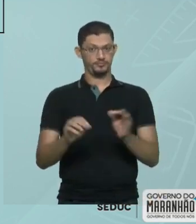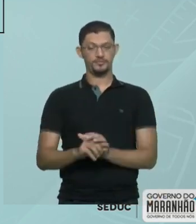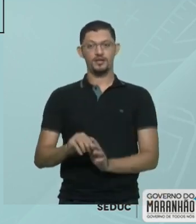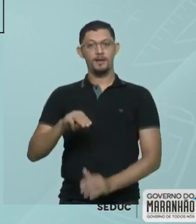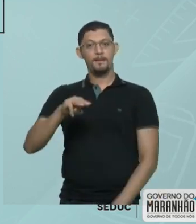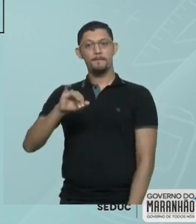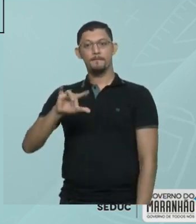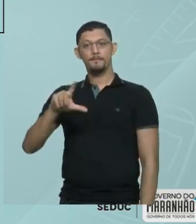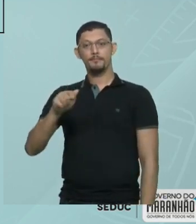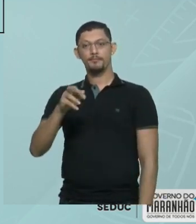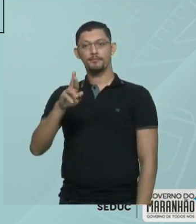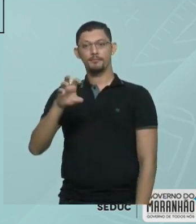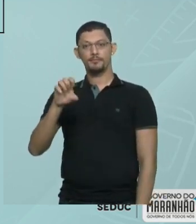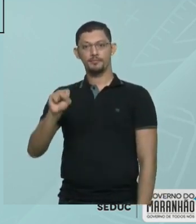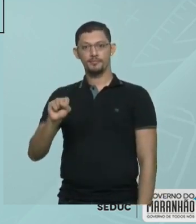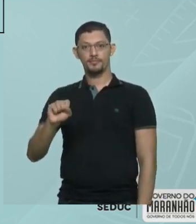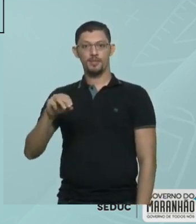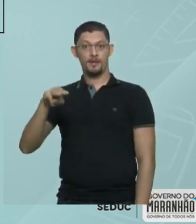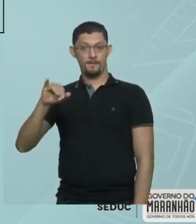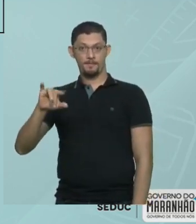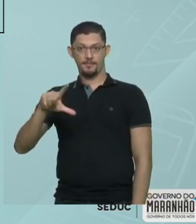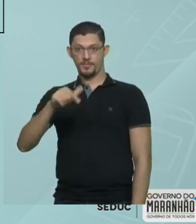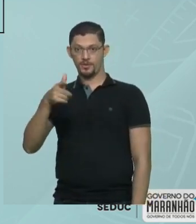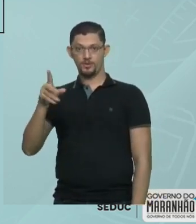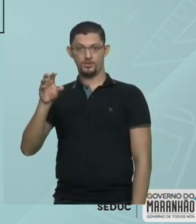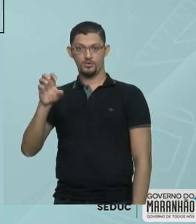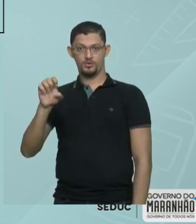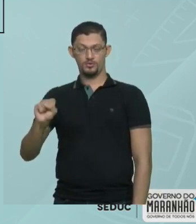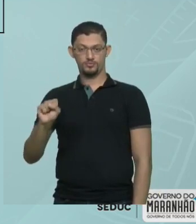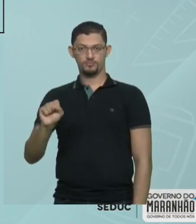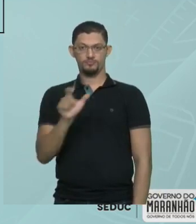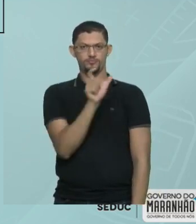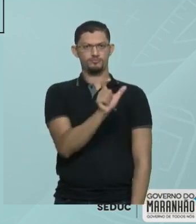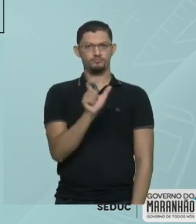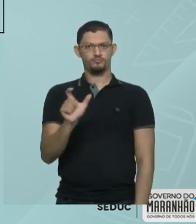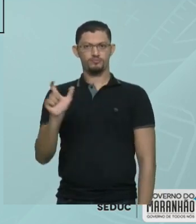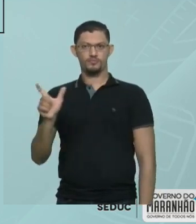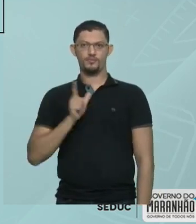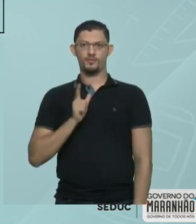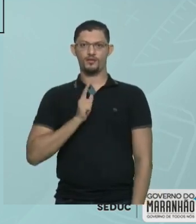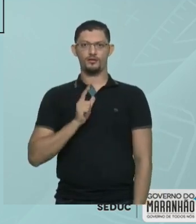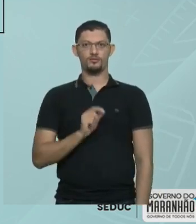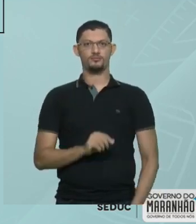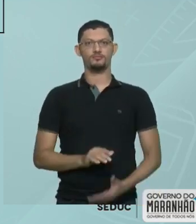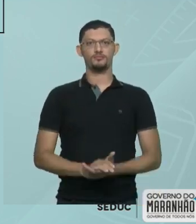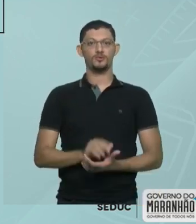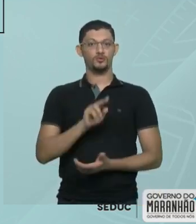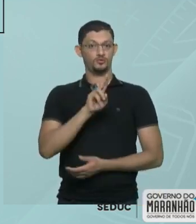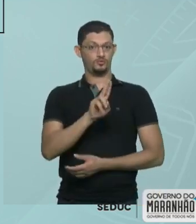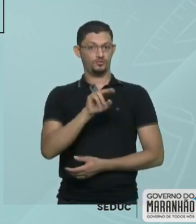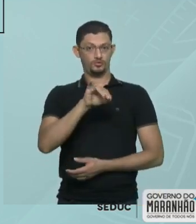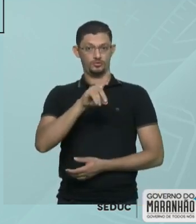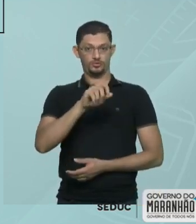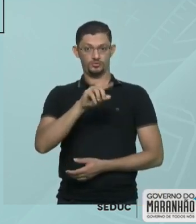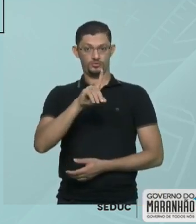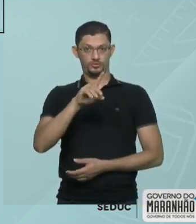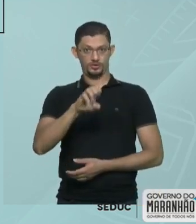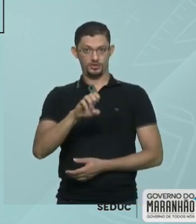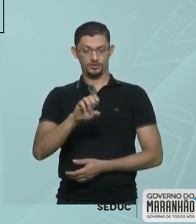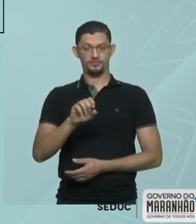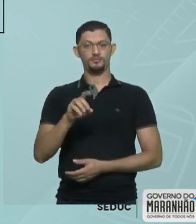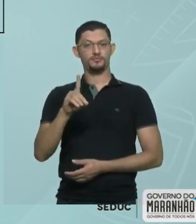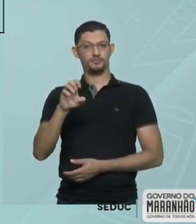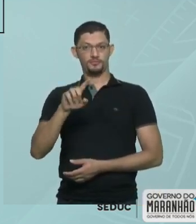milhares e classe dos milhões. Em cada classe, eu vou ter unidade, dezena e centena.